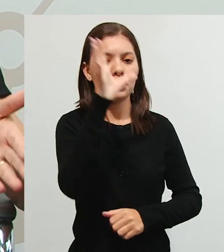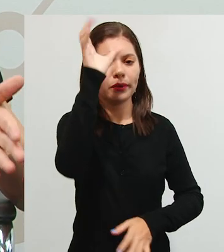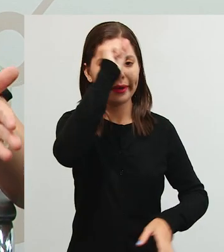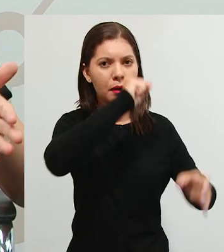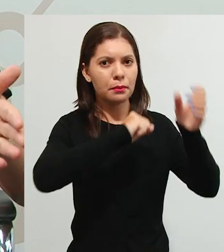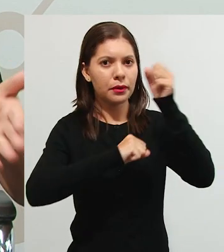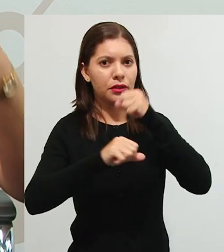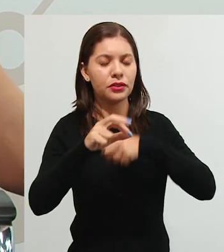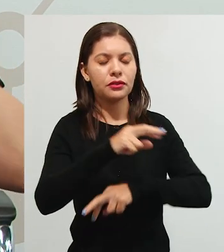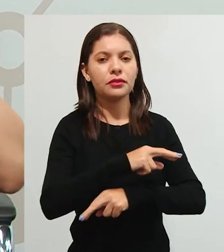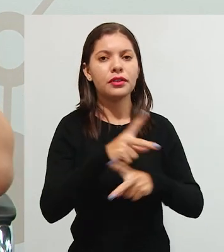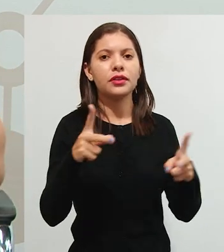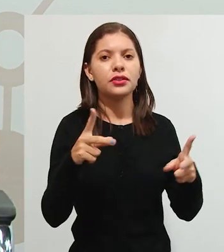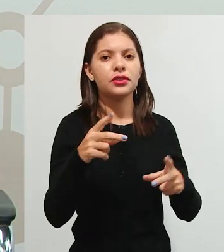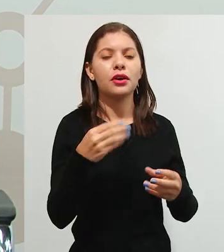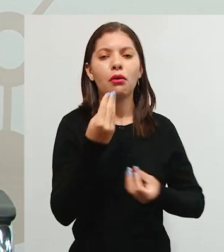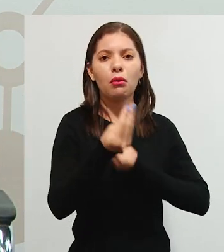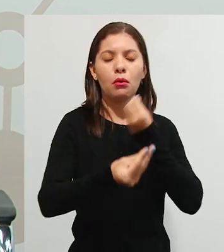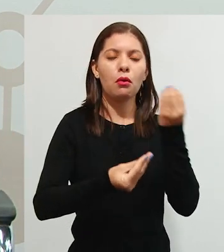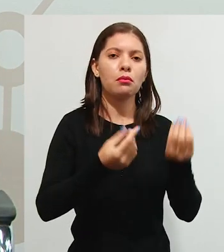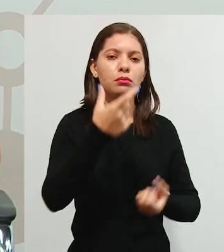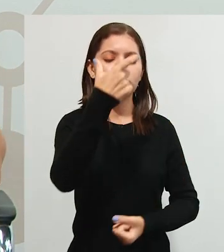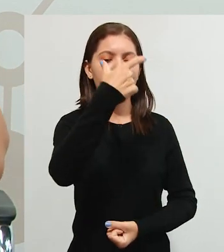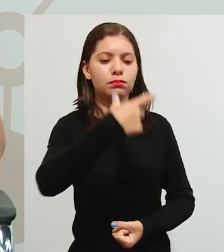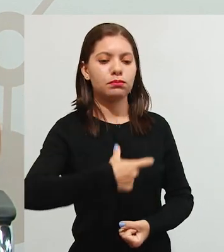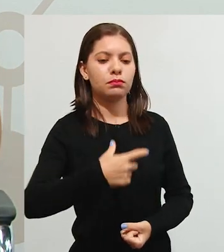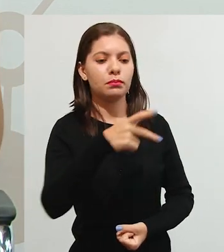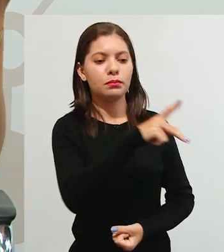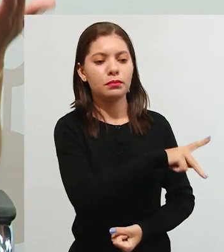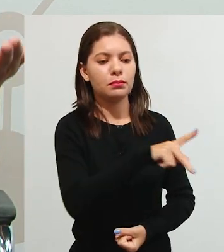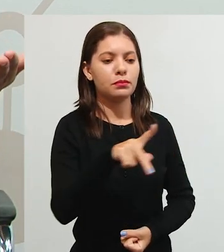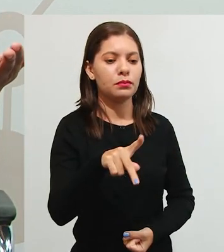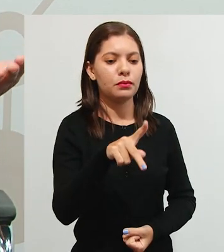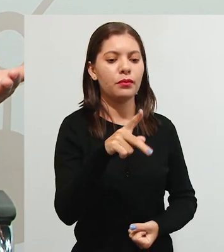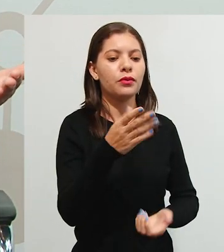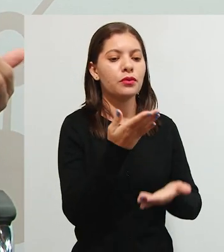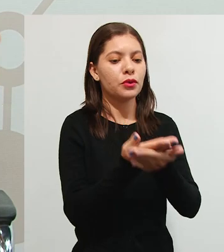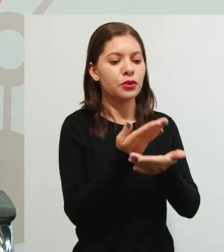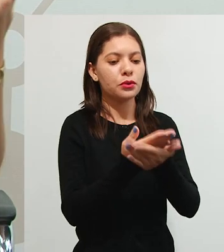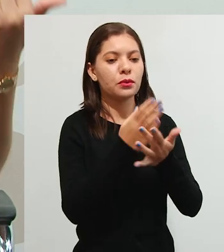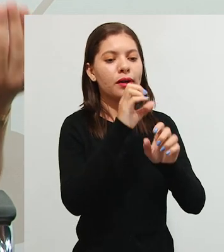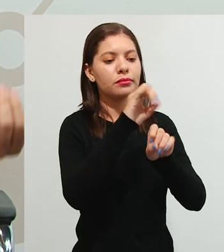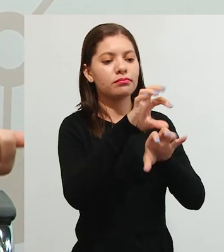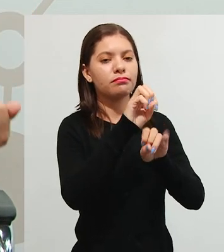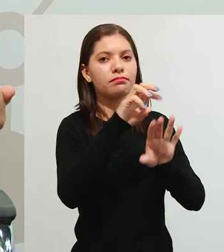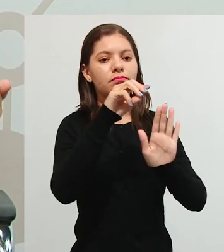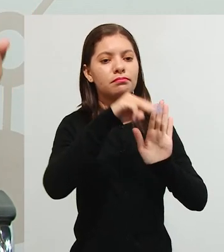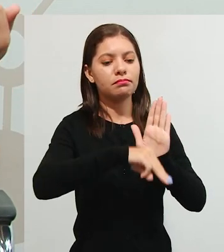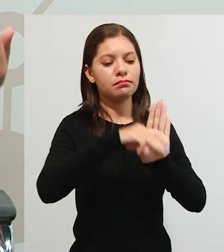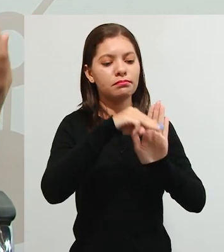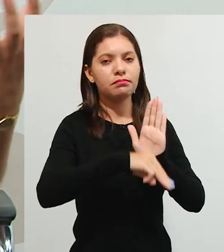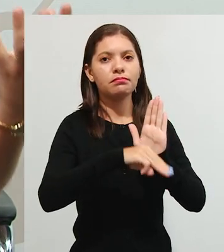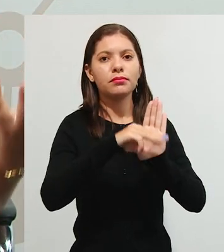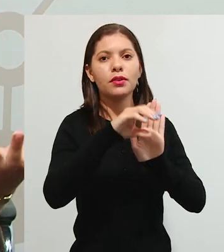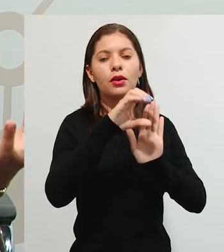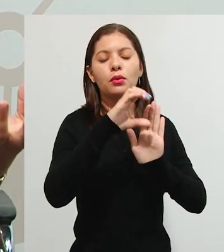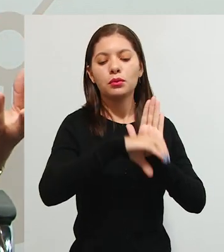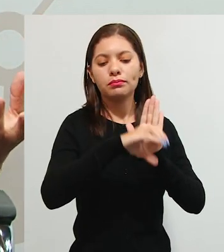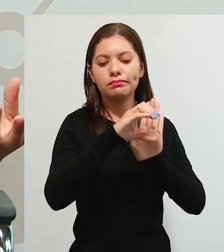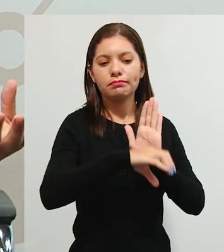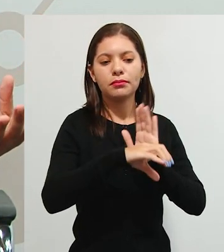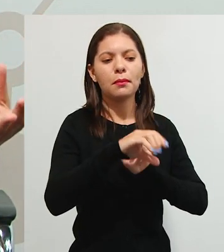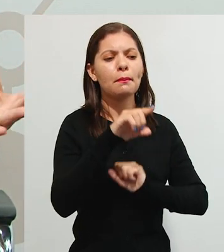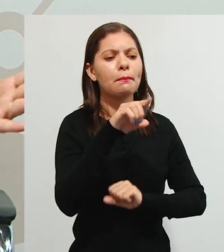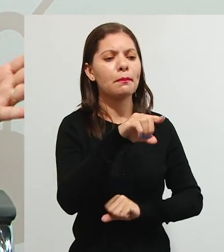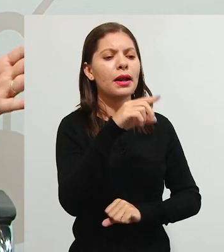maneira né como eu professor vou trabalhar a metodologia aquele conteúdo pra aquele aluno